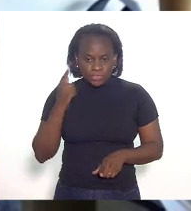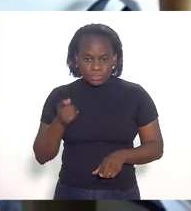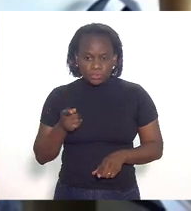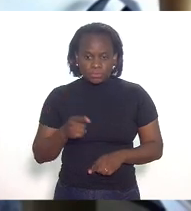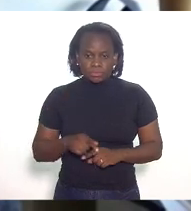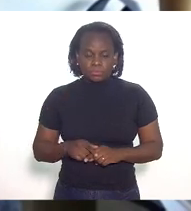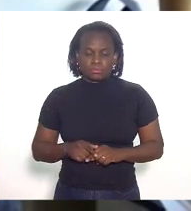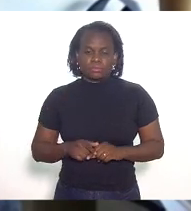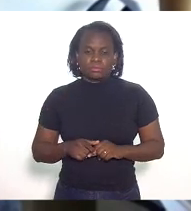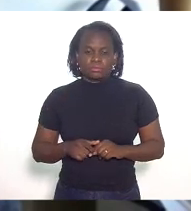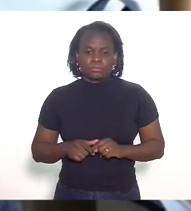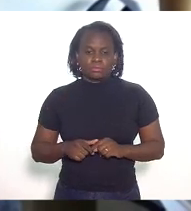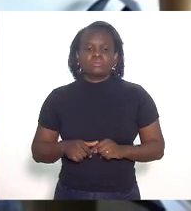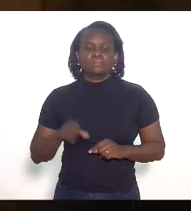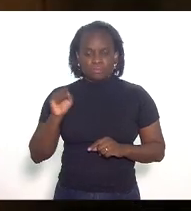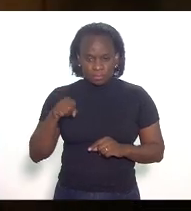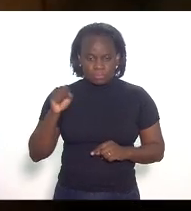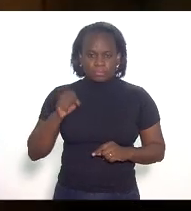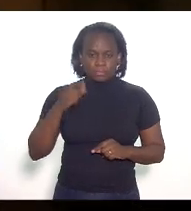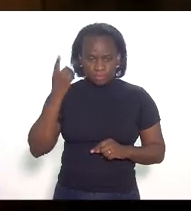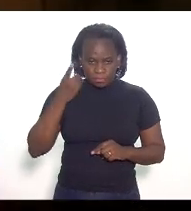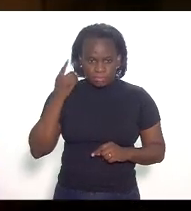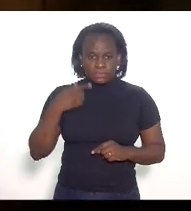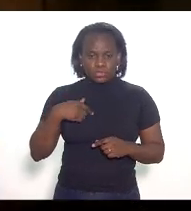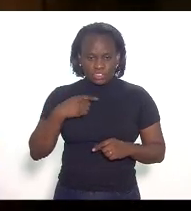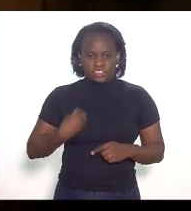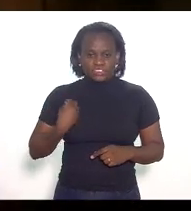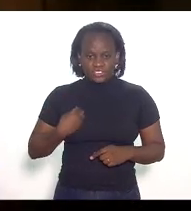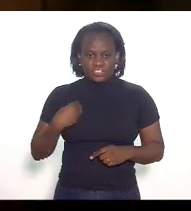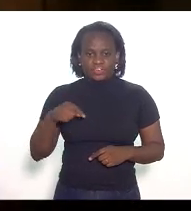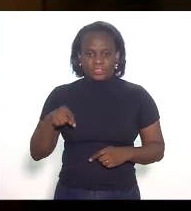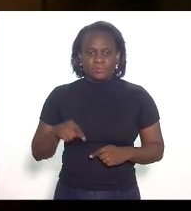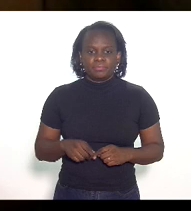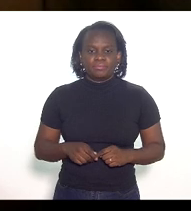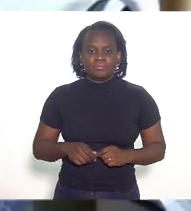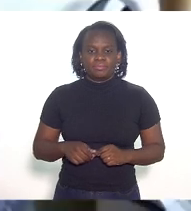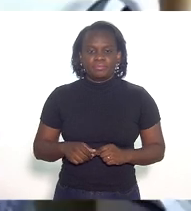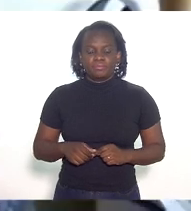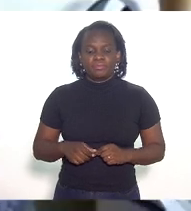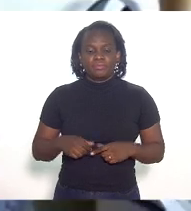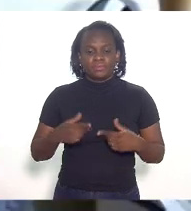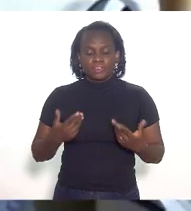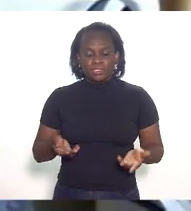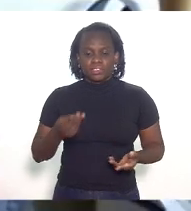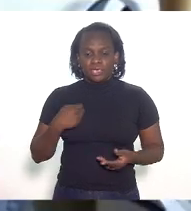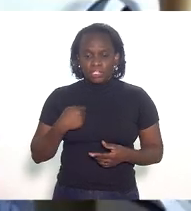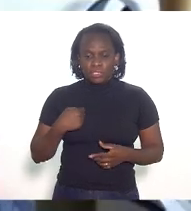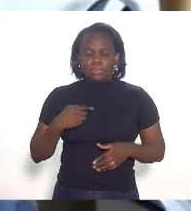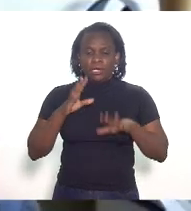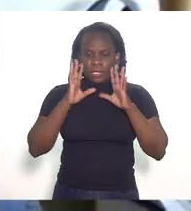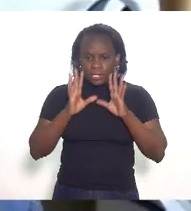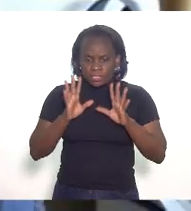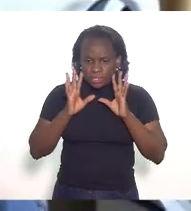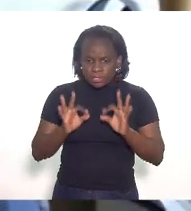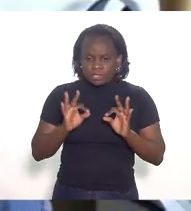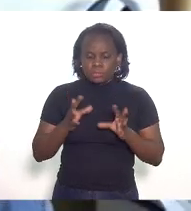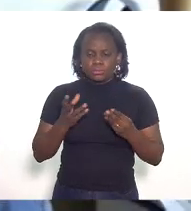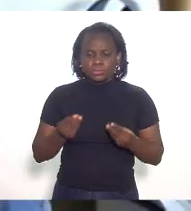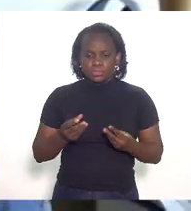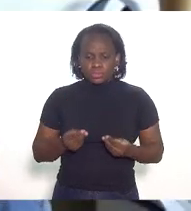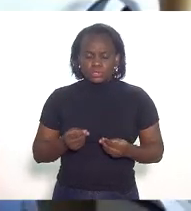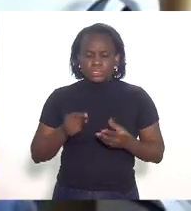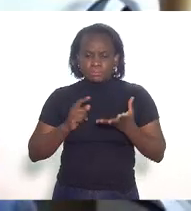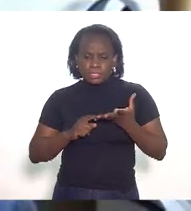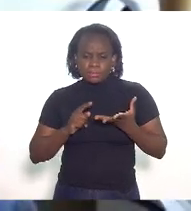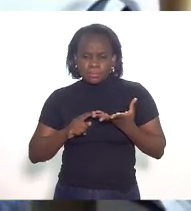sim deputado estou aqui presente eu me ative com muita muito